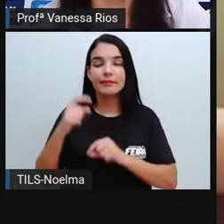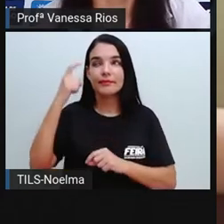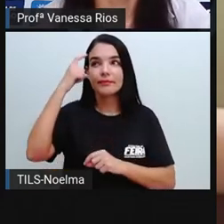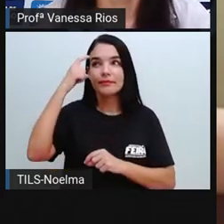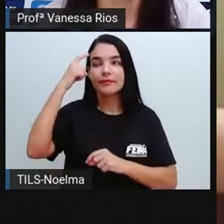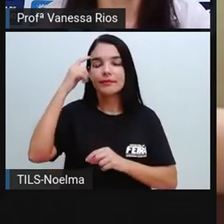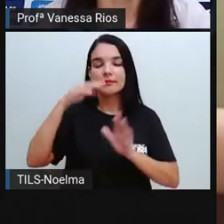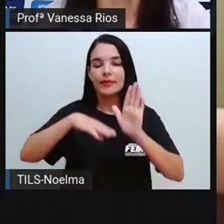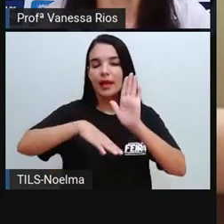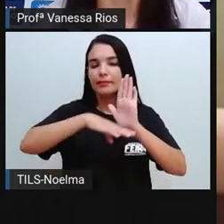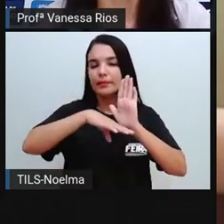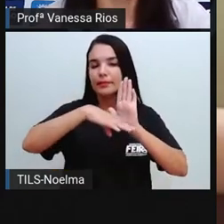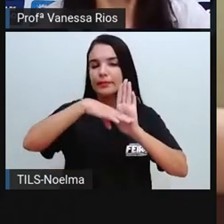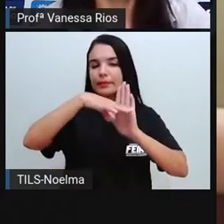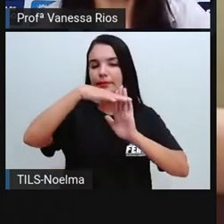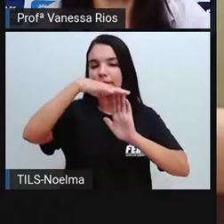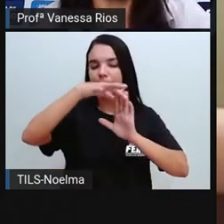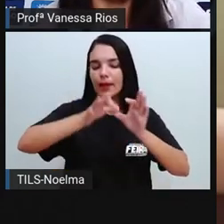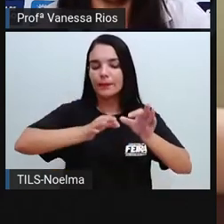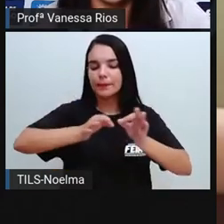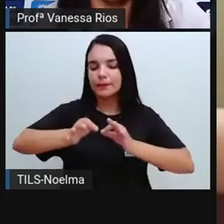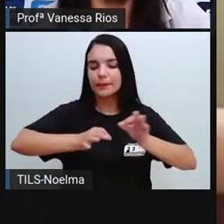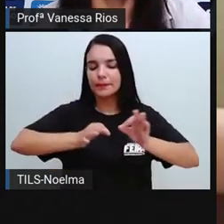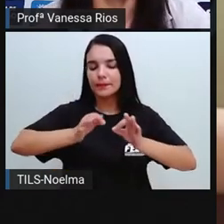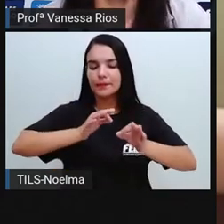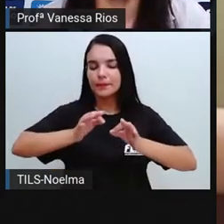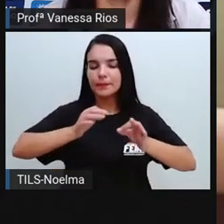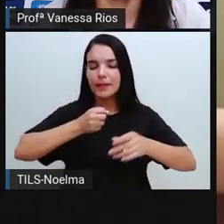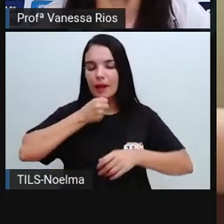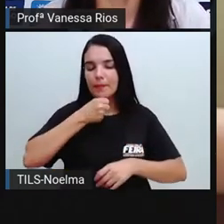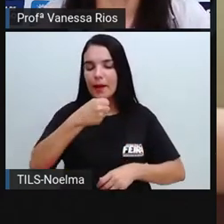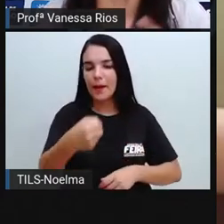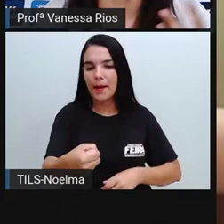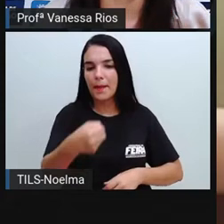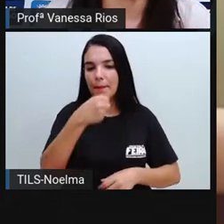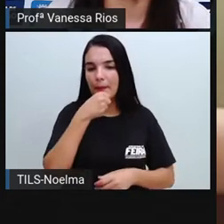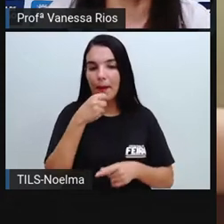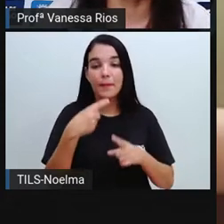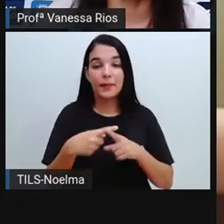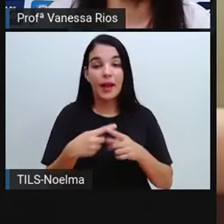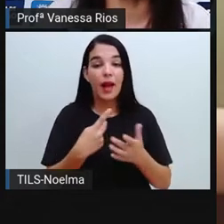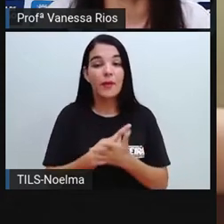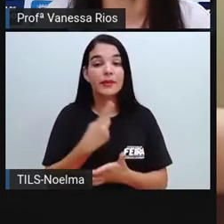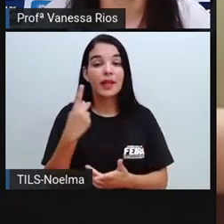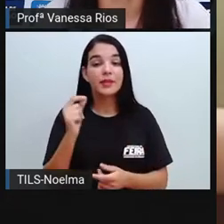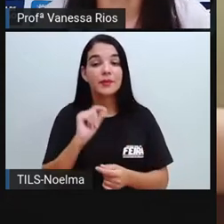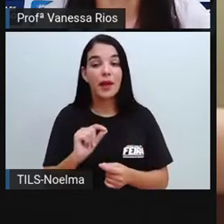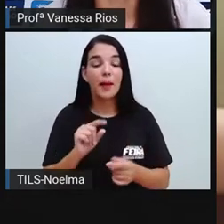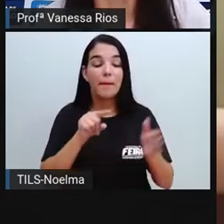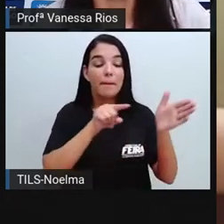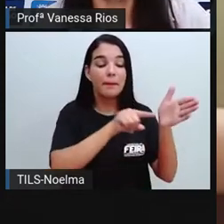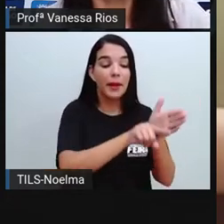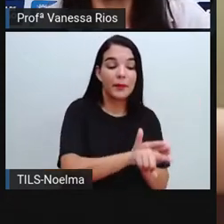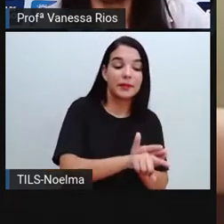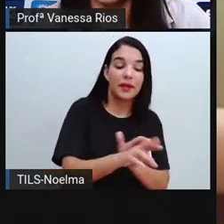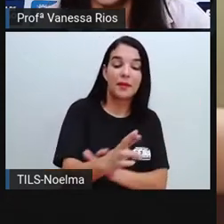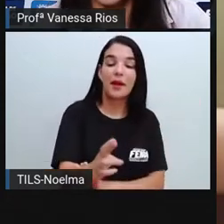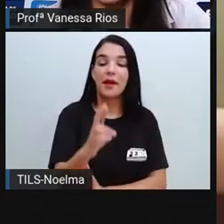que organiza uma entrevista, porque vai acontecendo perguntas e se obtendo